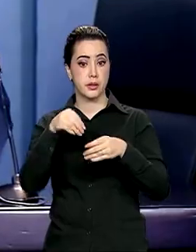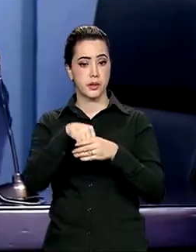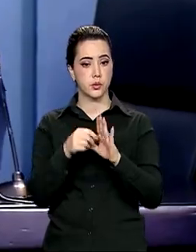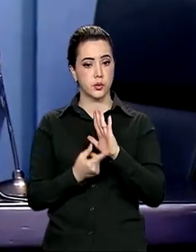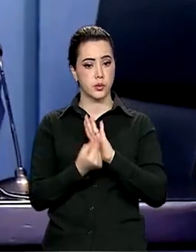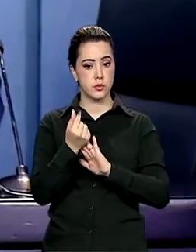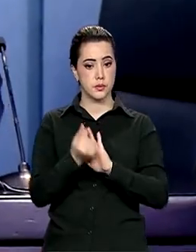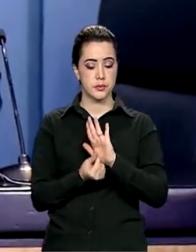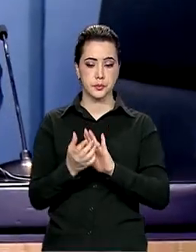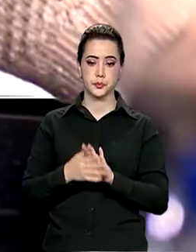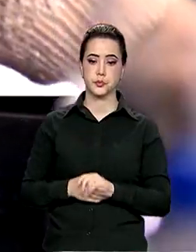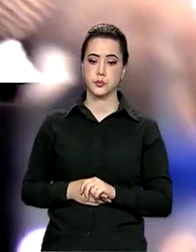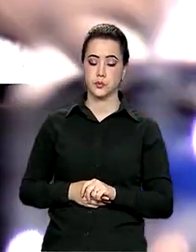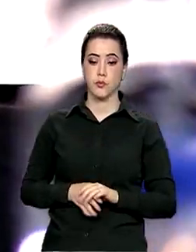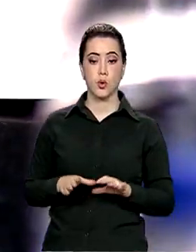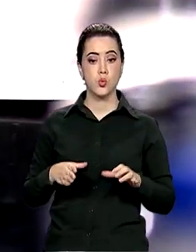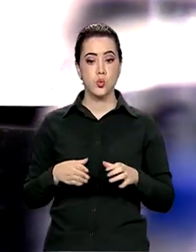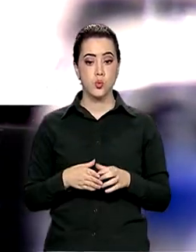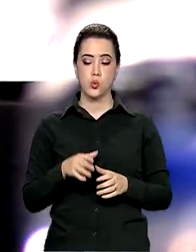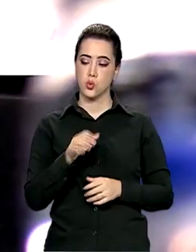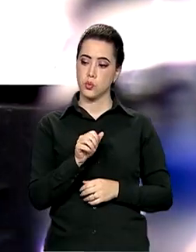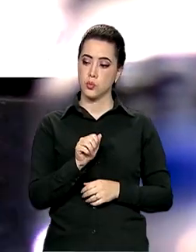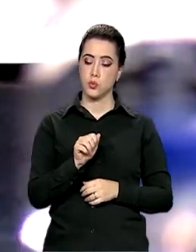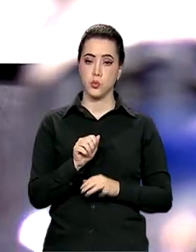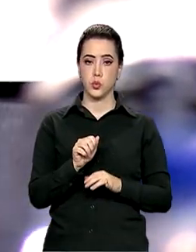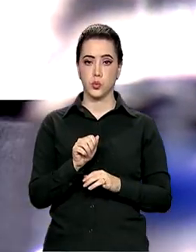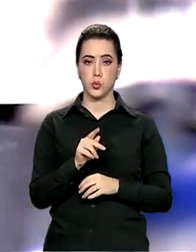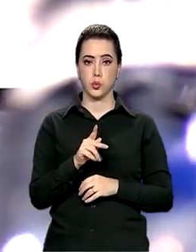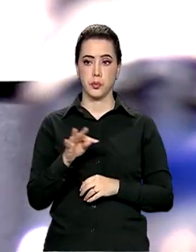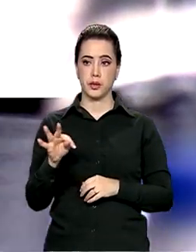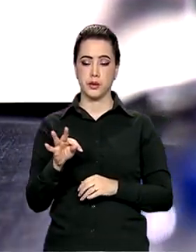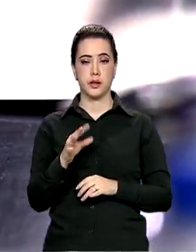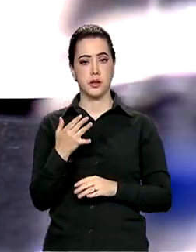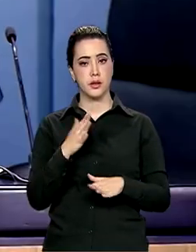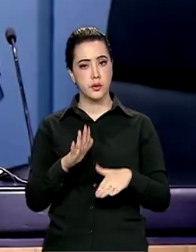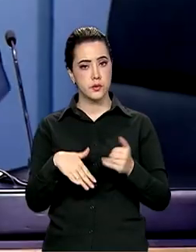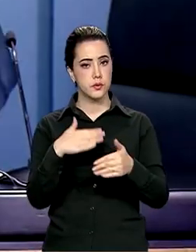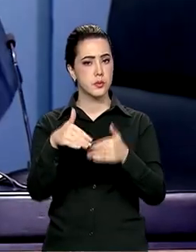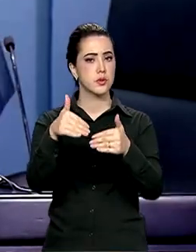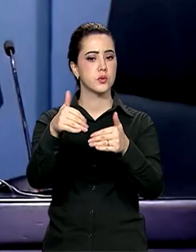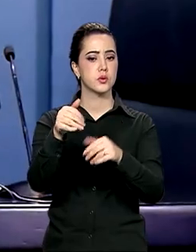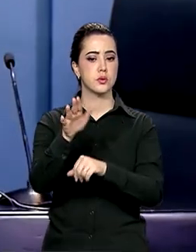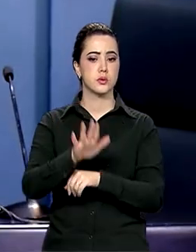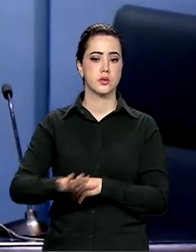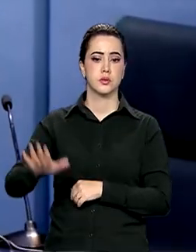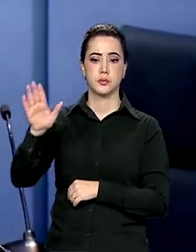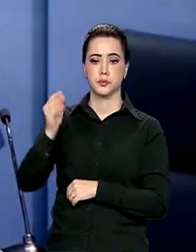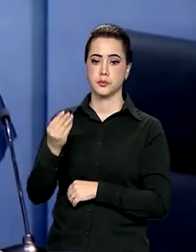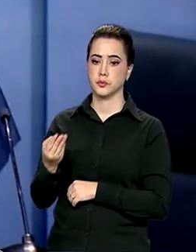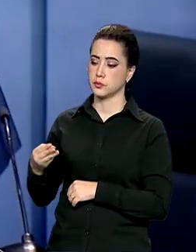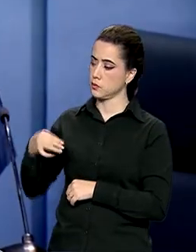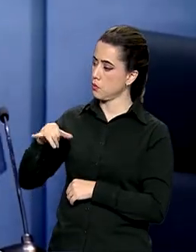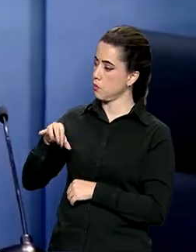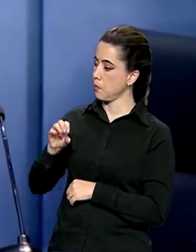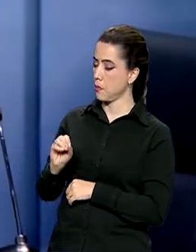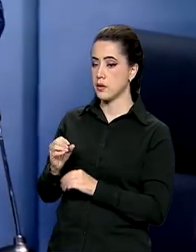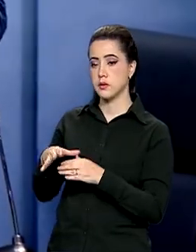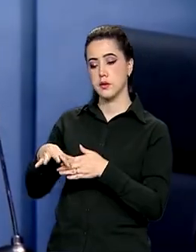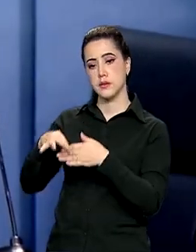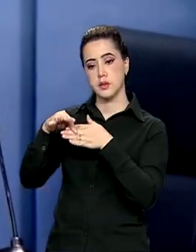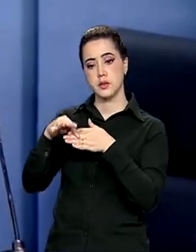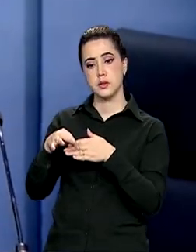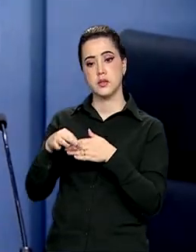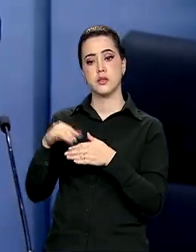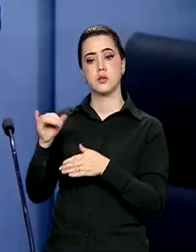Ligado à ala do PT, que defende o desenvolvimentismo nacional, Márcio Poshma atualmente estava à frente do